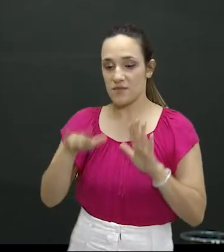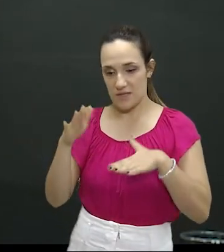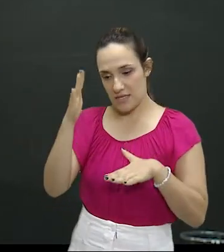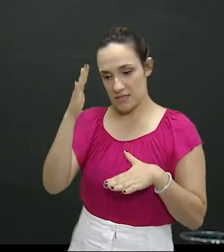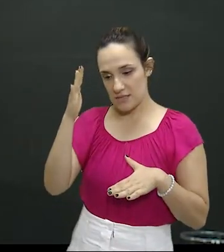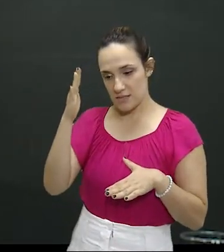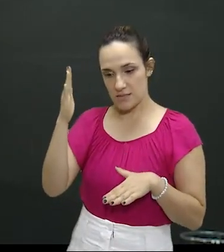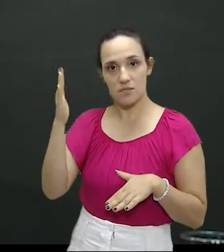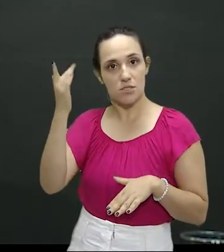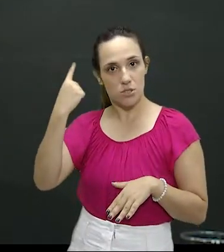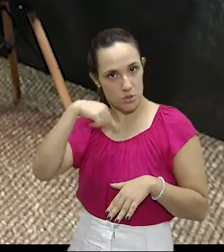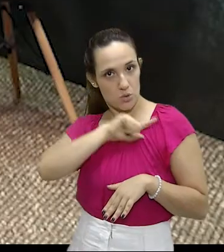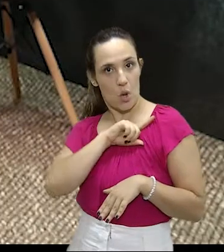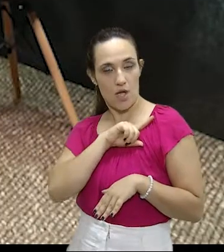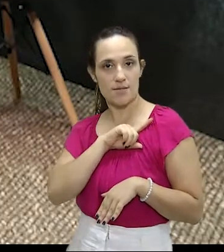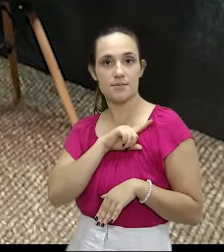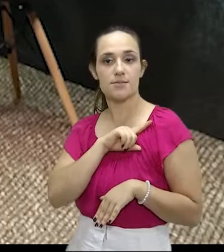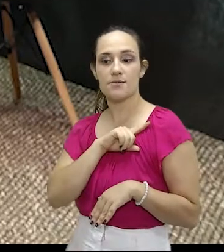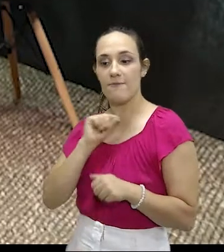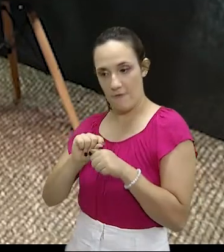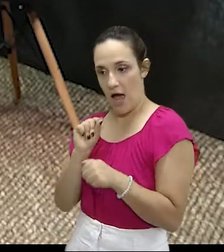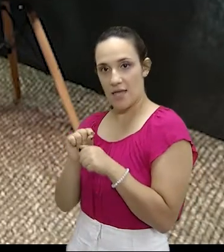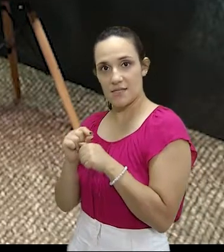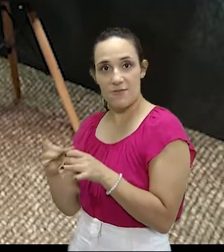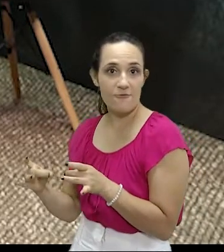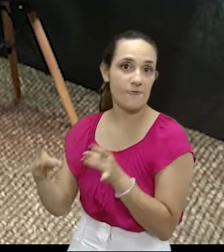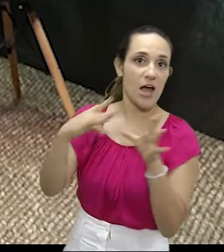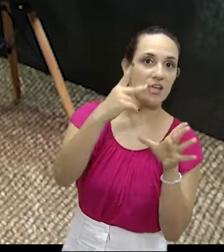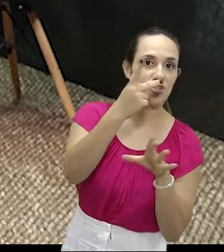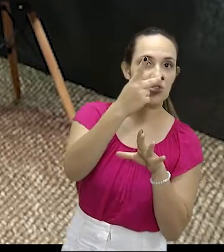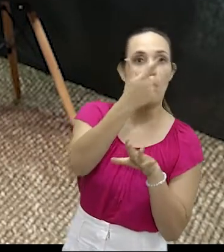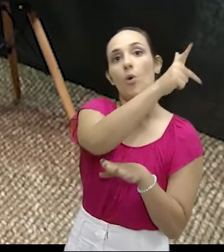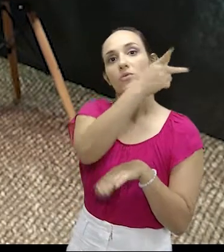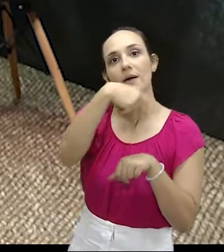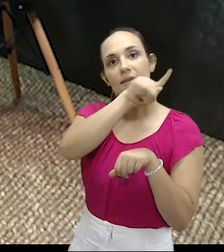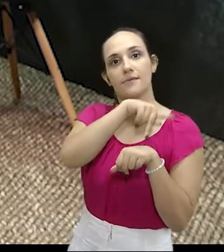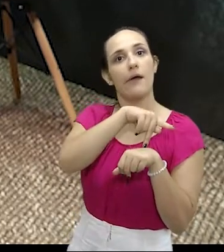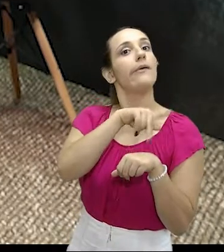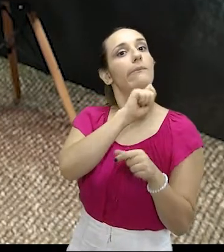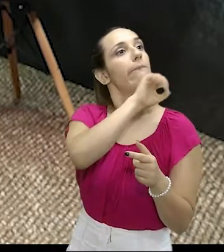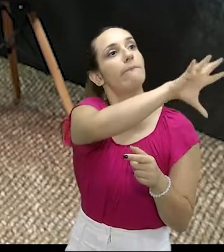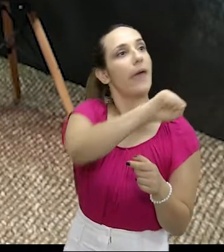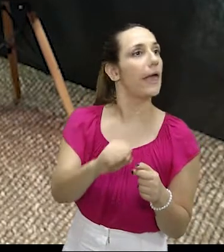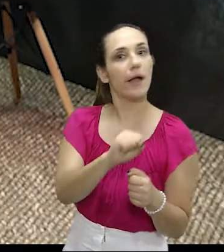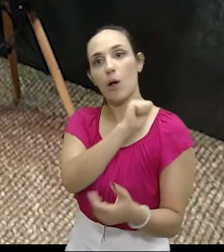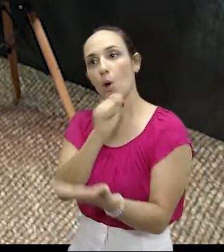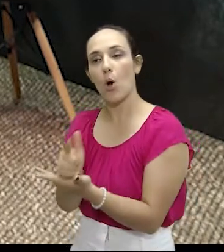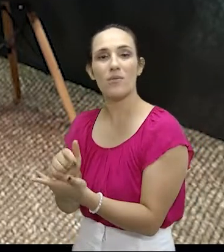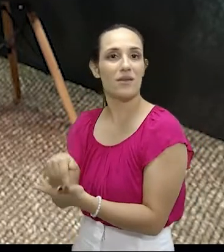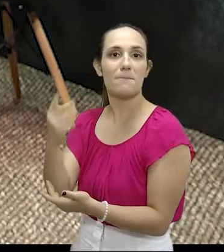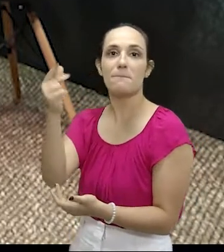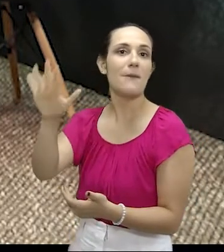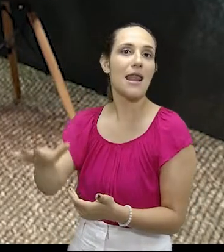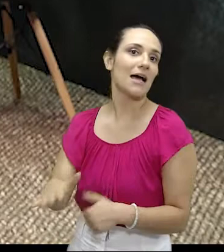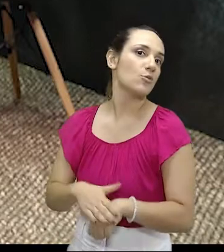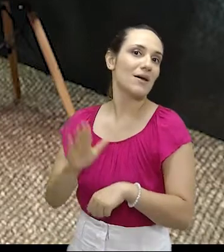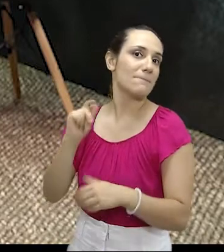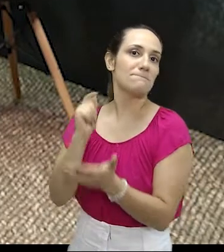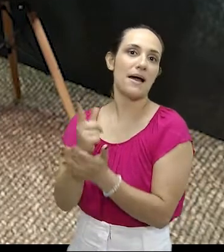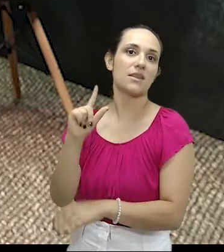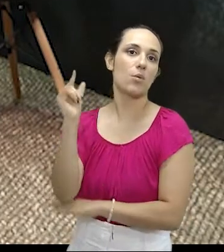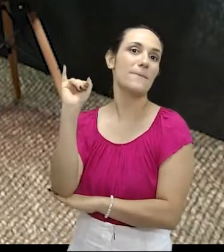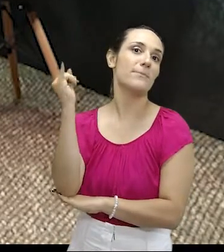e depois exportados. Depois eles reingressam em território nacional. Isso aí é toda uma questão tributária que